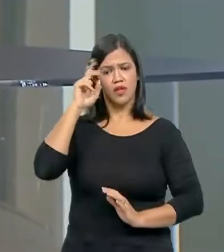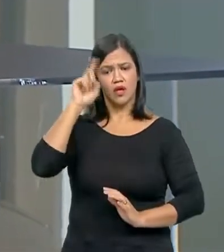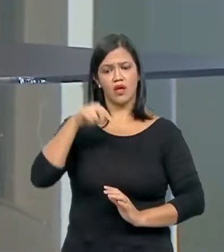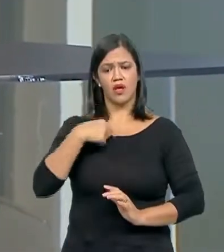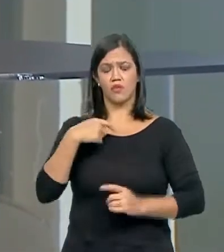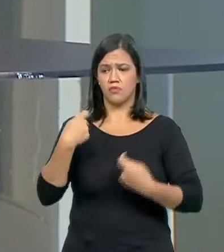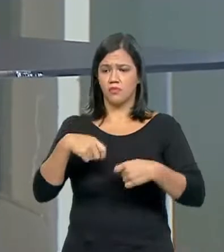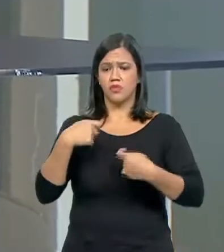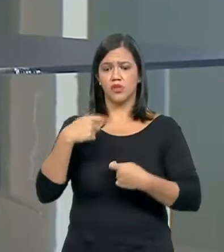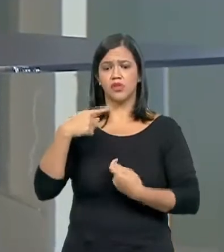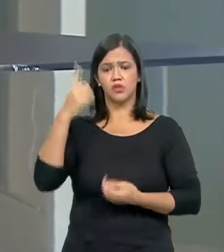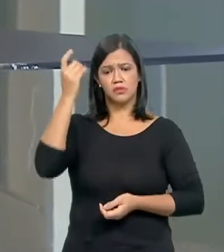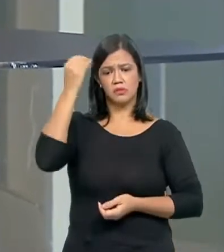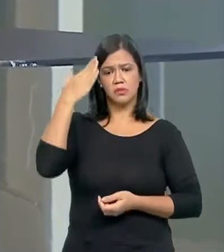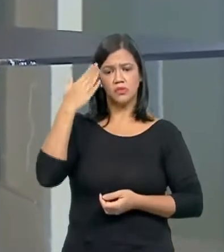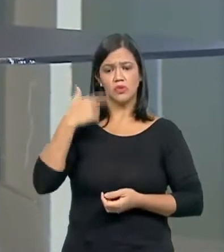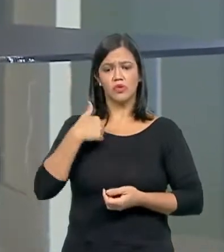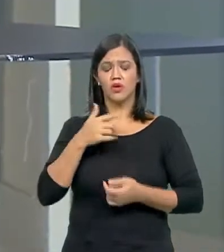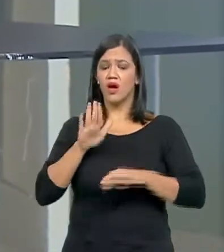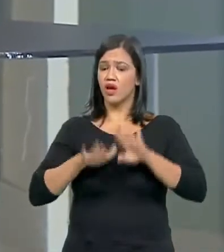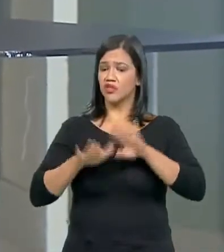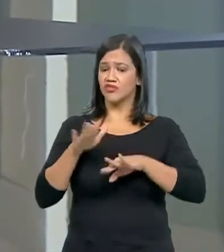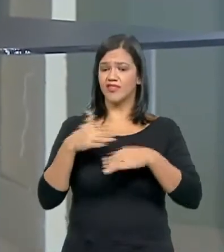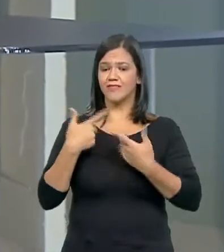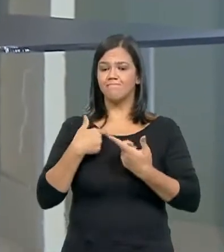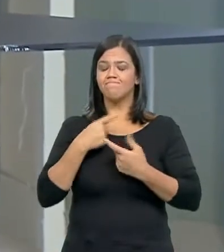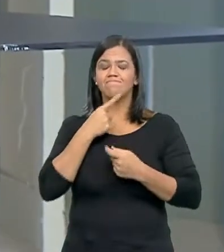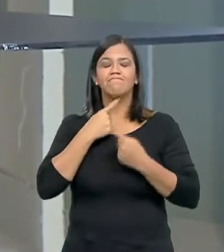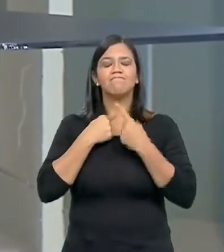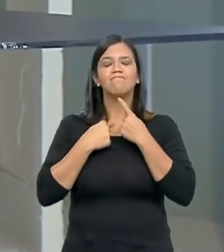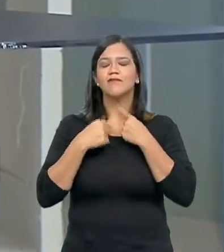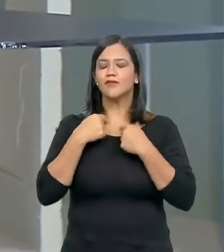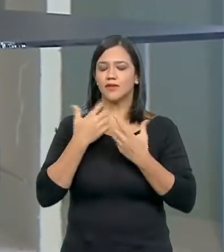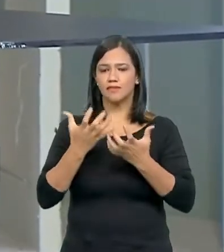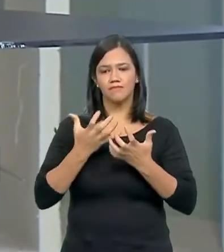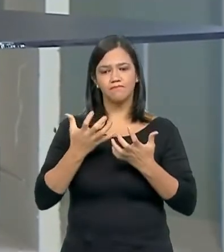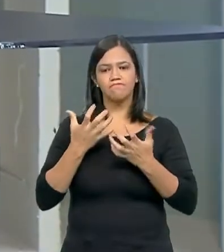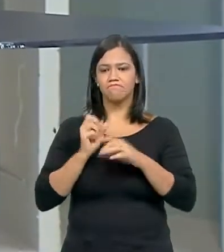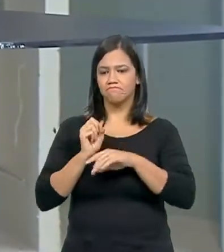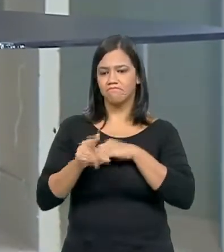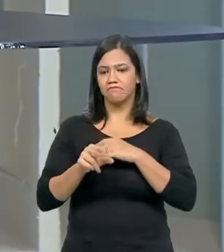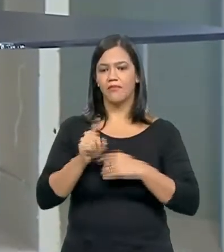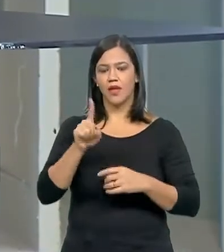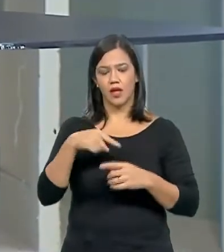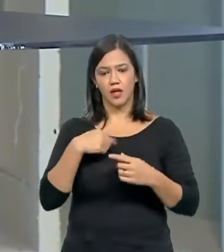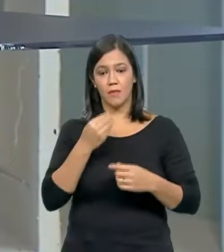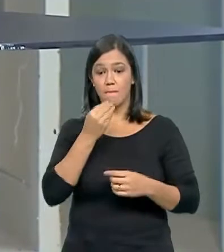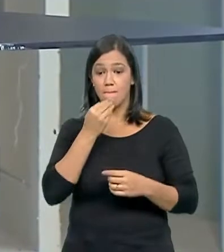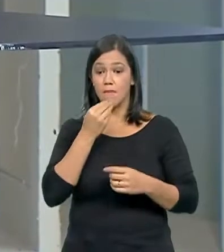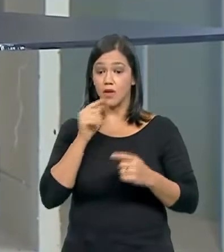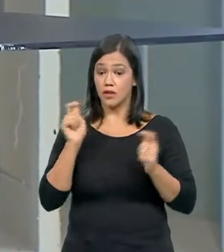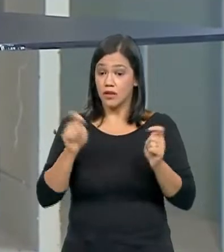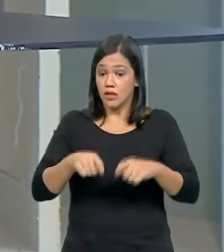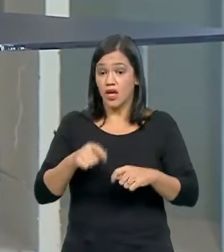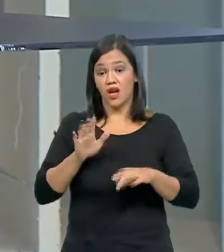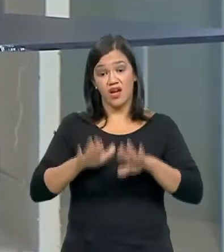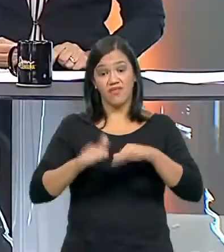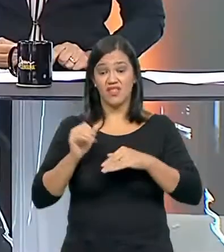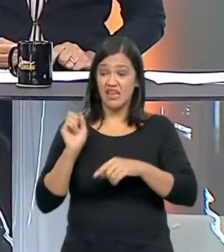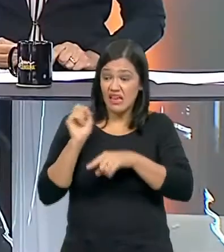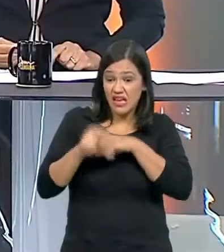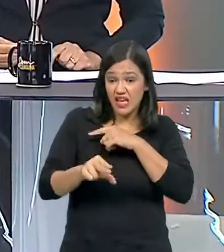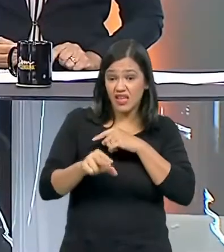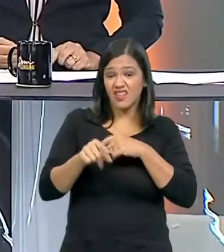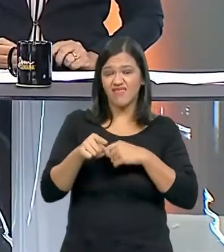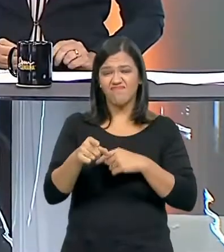muitas vezes irresistível, uma vocação que pode ser confirmada ou não, no